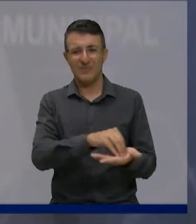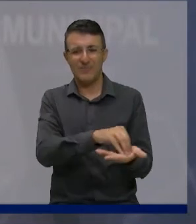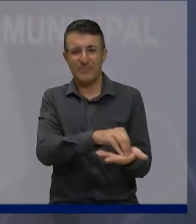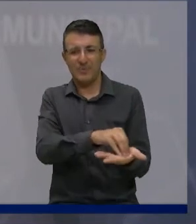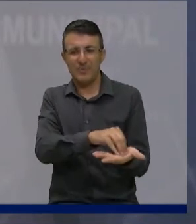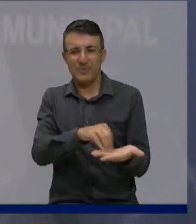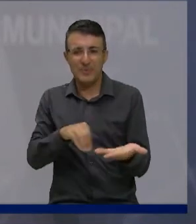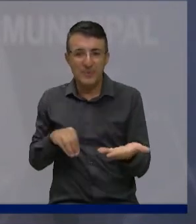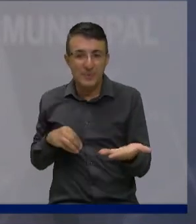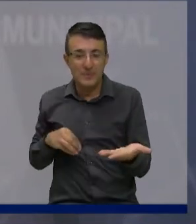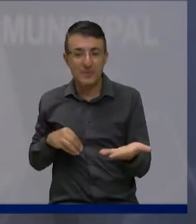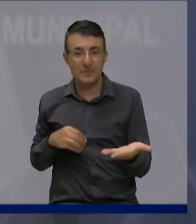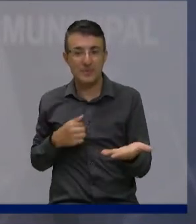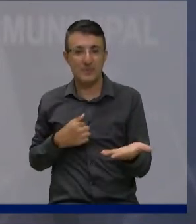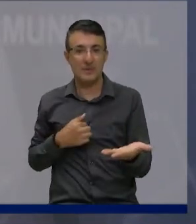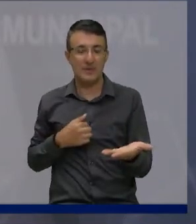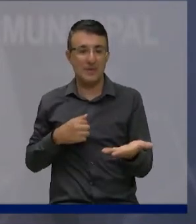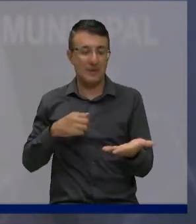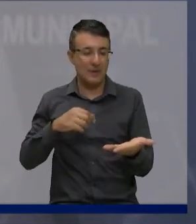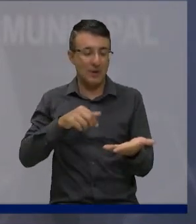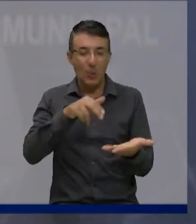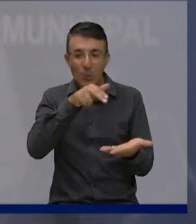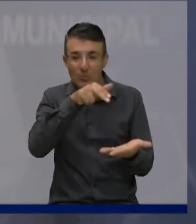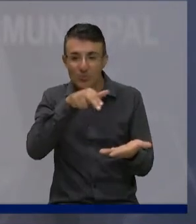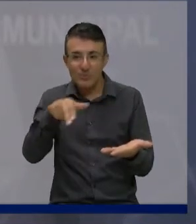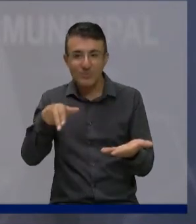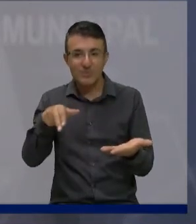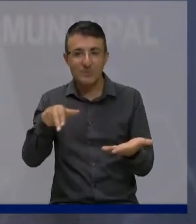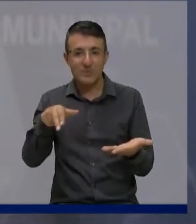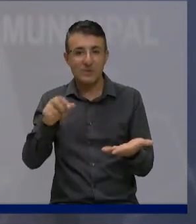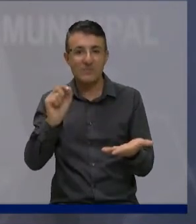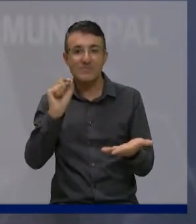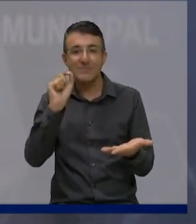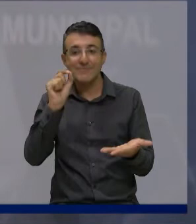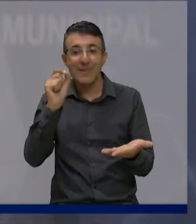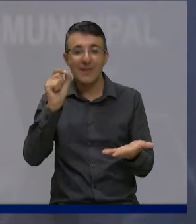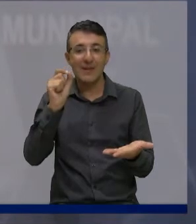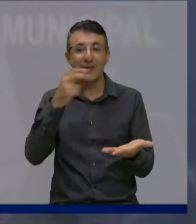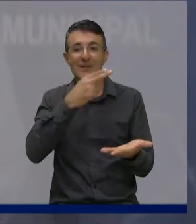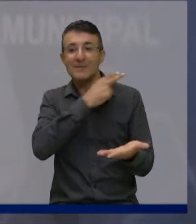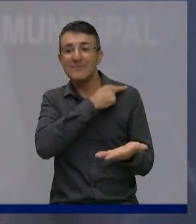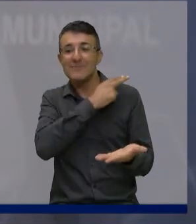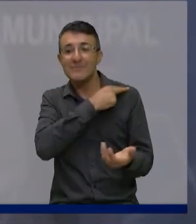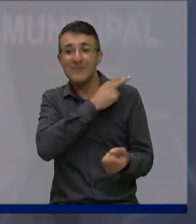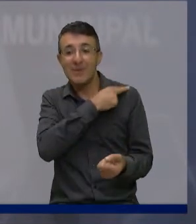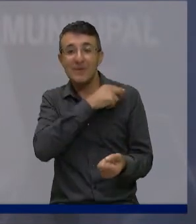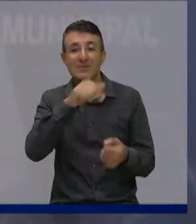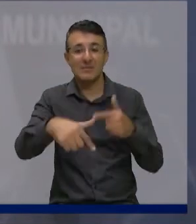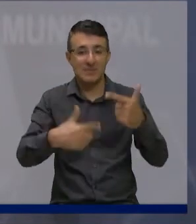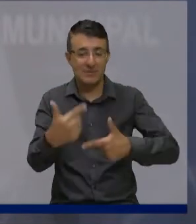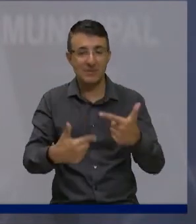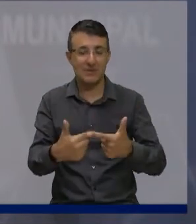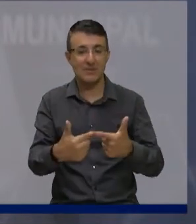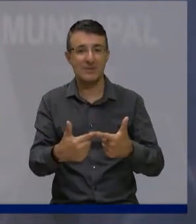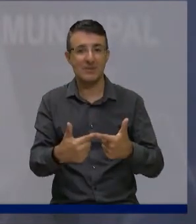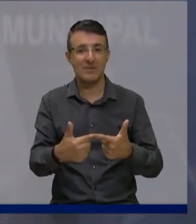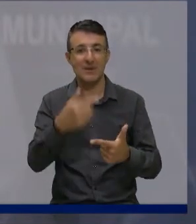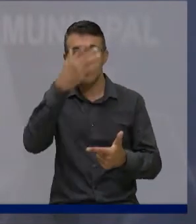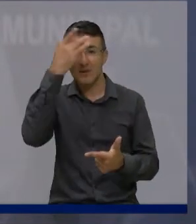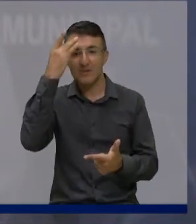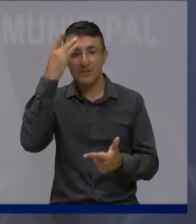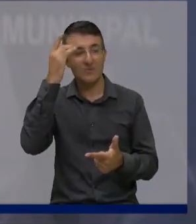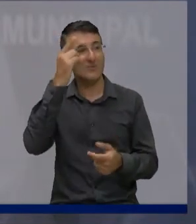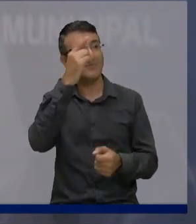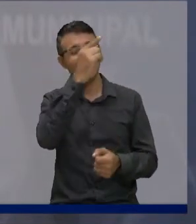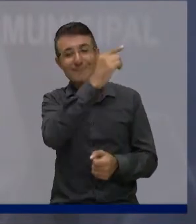Nós temos ali duas mil assinaturas do pessoal do União cobrando esta obra. Nós temos ali